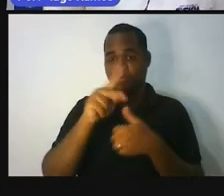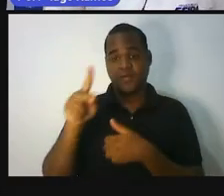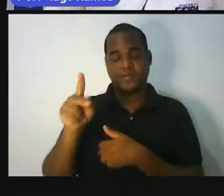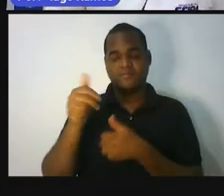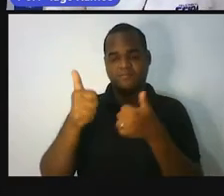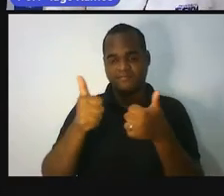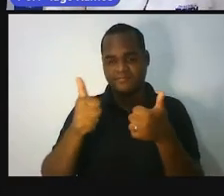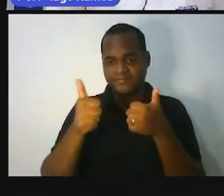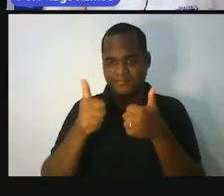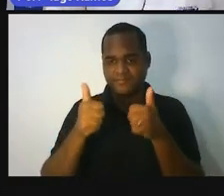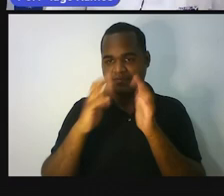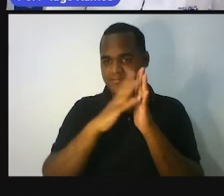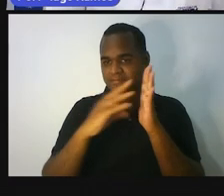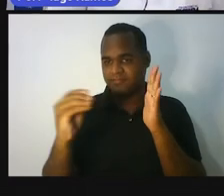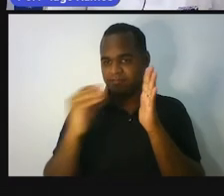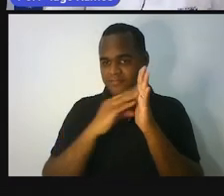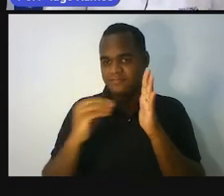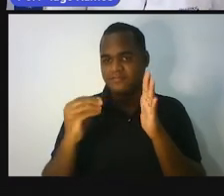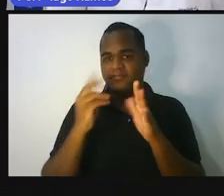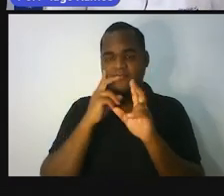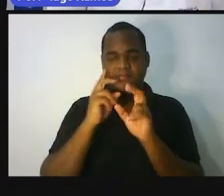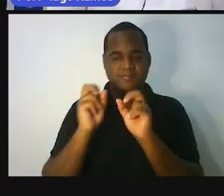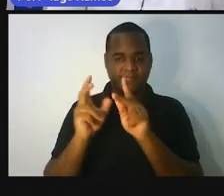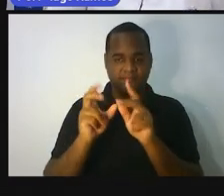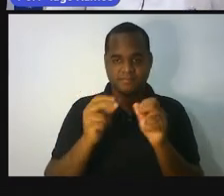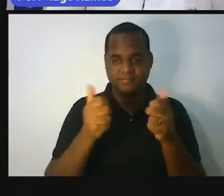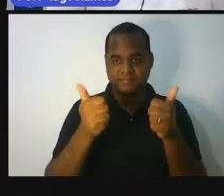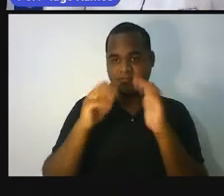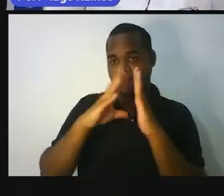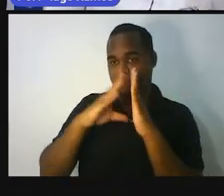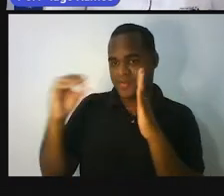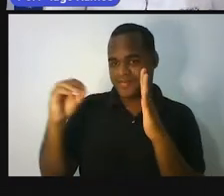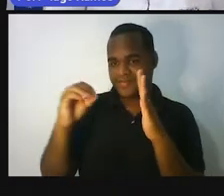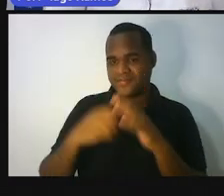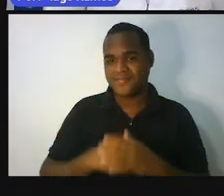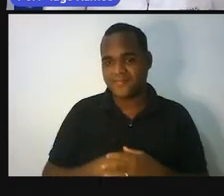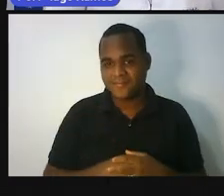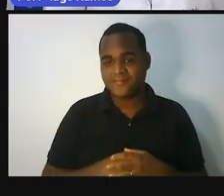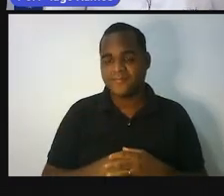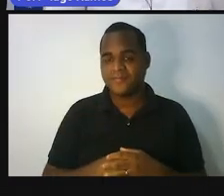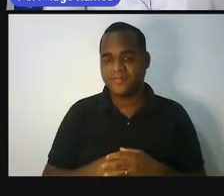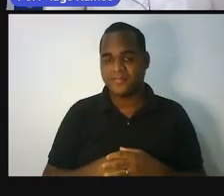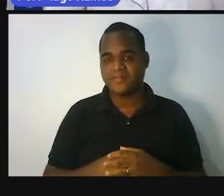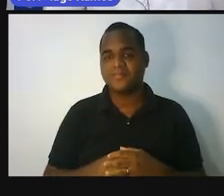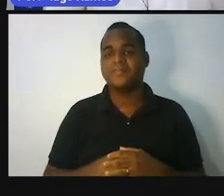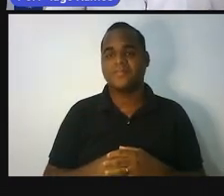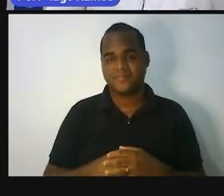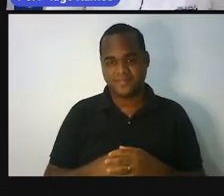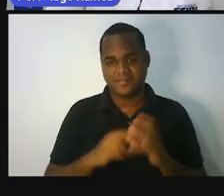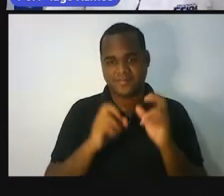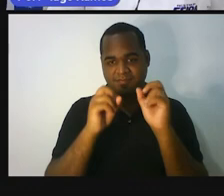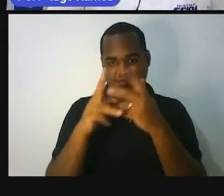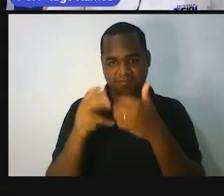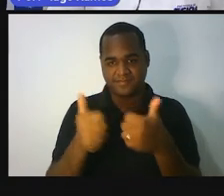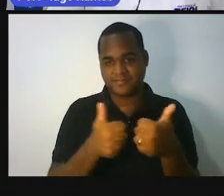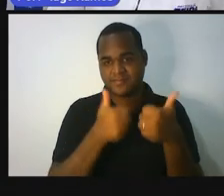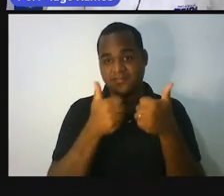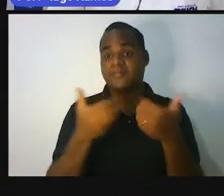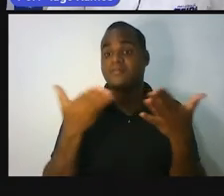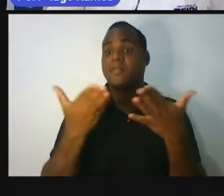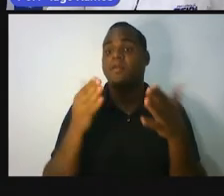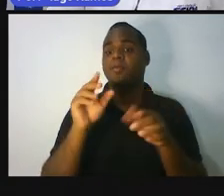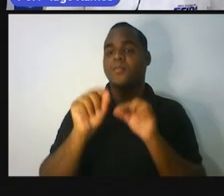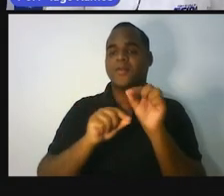print dessa tela, ó. Tô deixando aí que é para você fazer. Fez o print? Pronto. E agora,